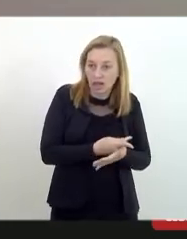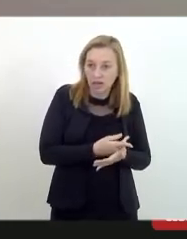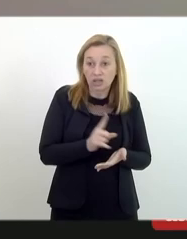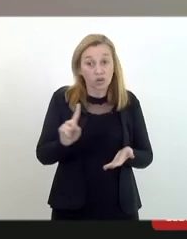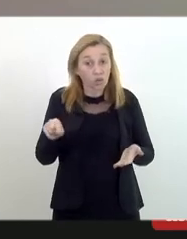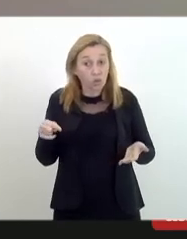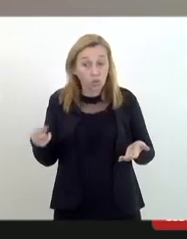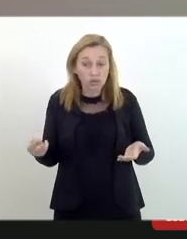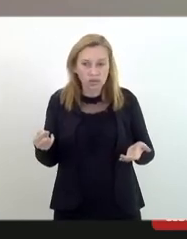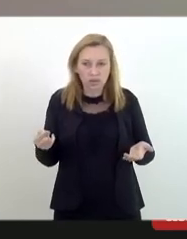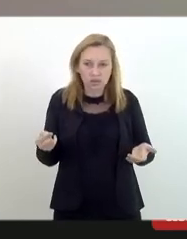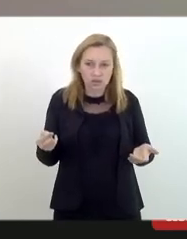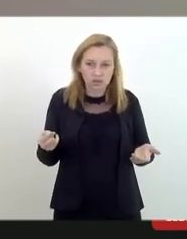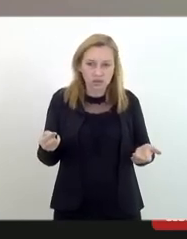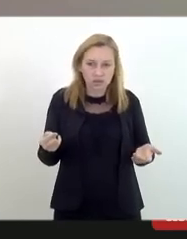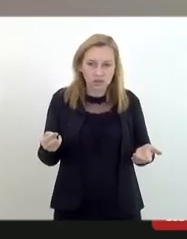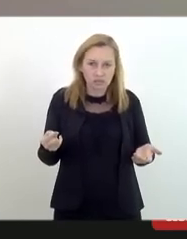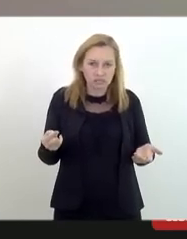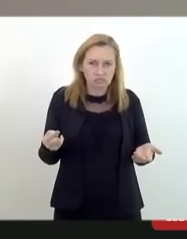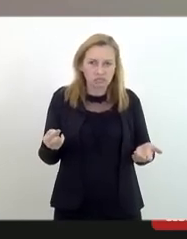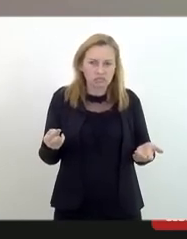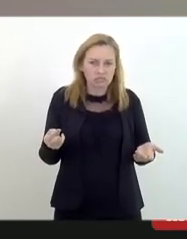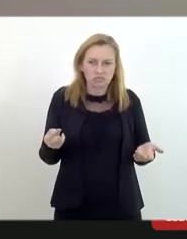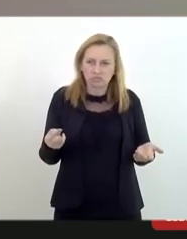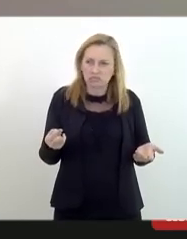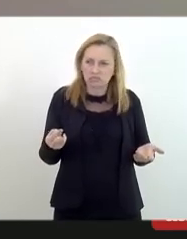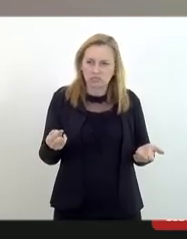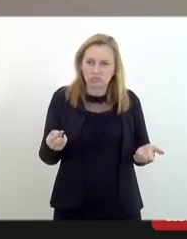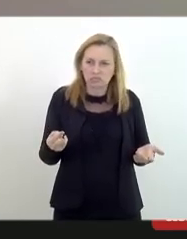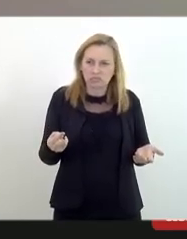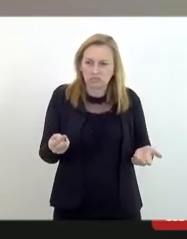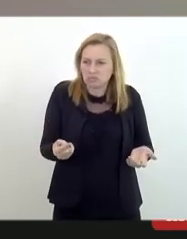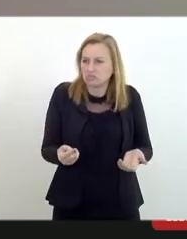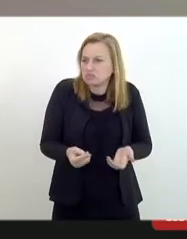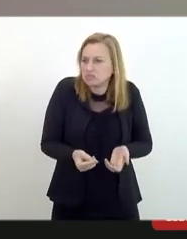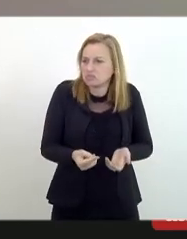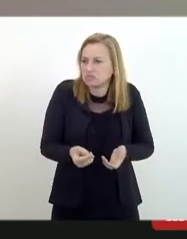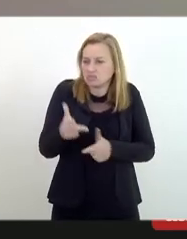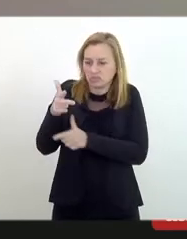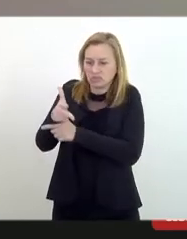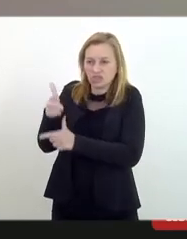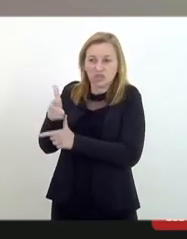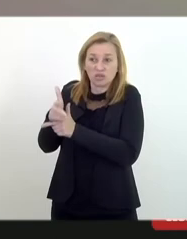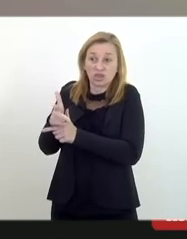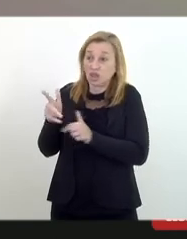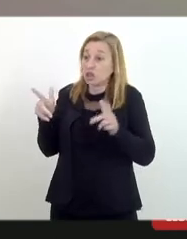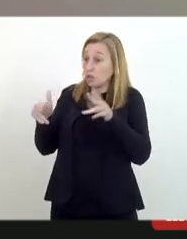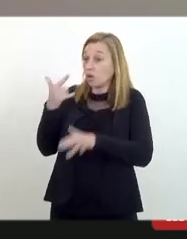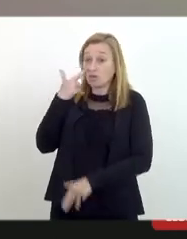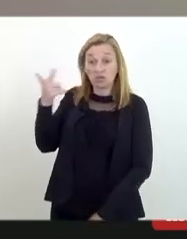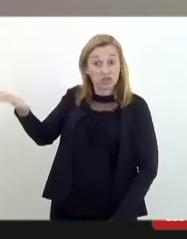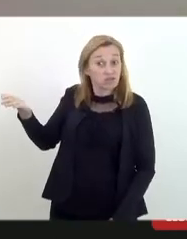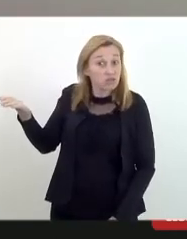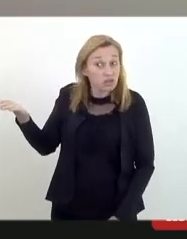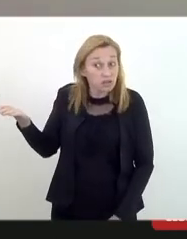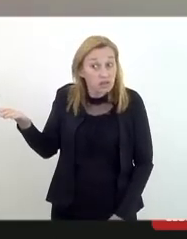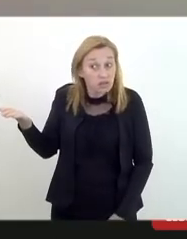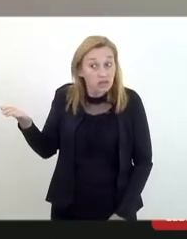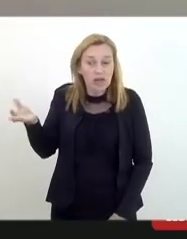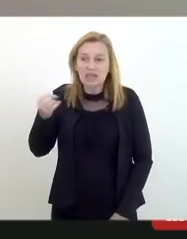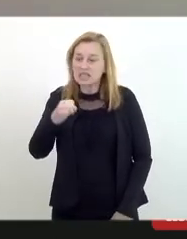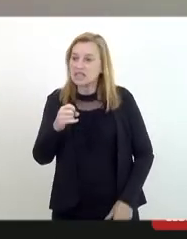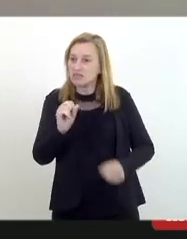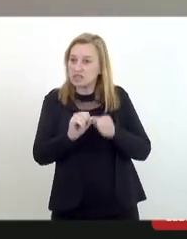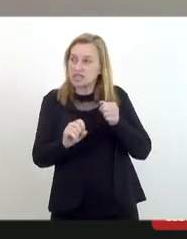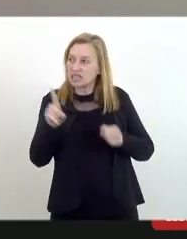tantas eles não têm o menor pudor em disparar vídeos como esses se isso fosse feito